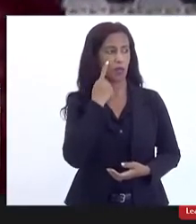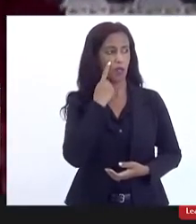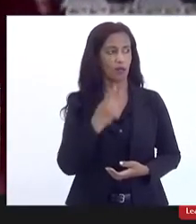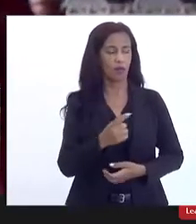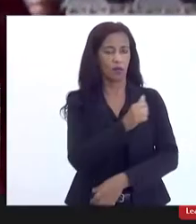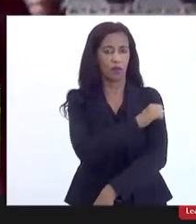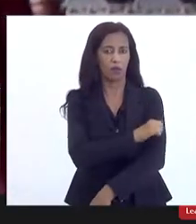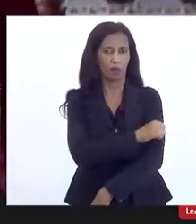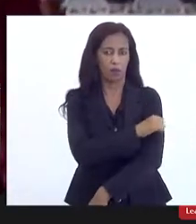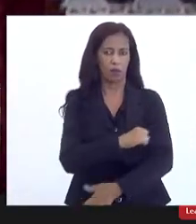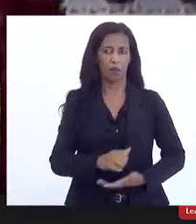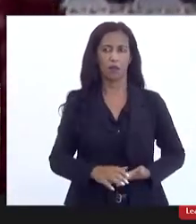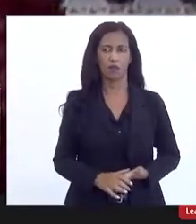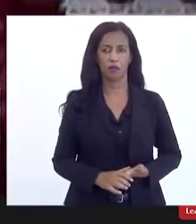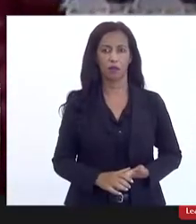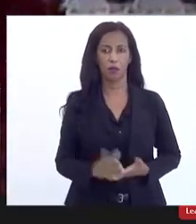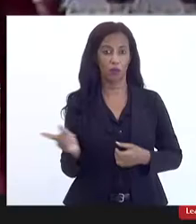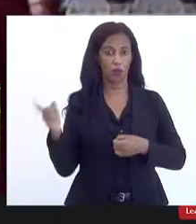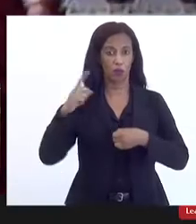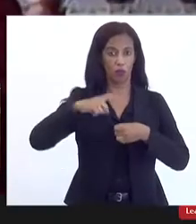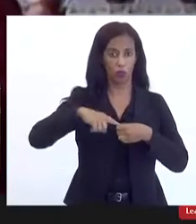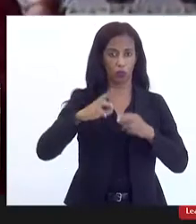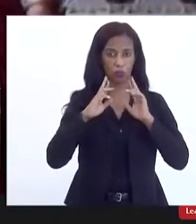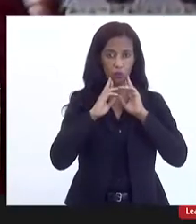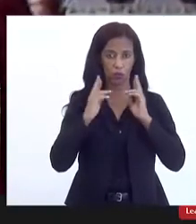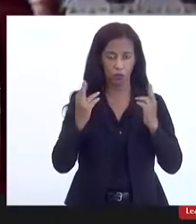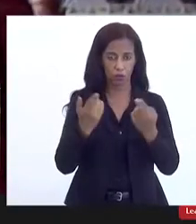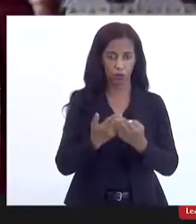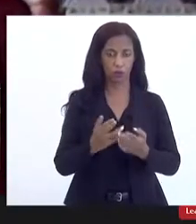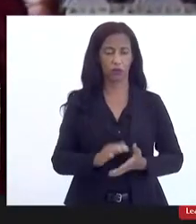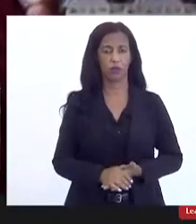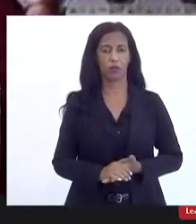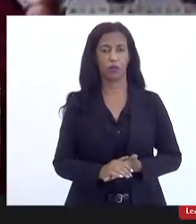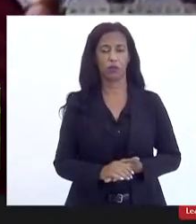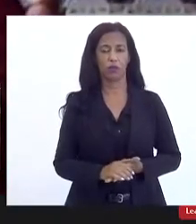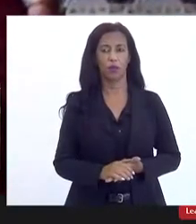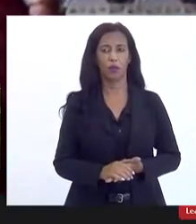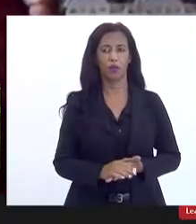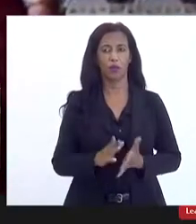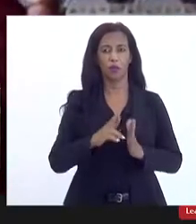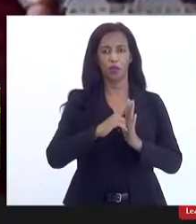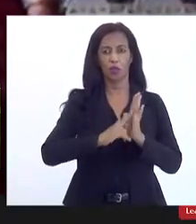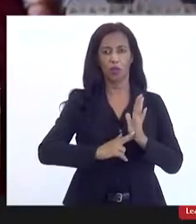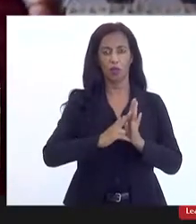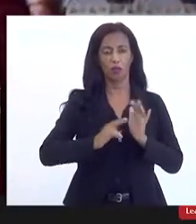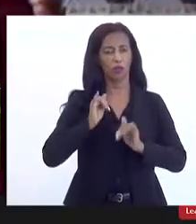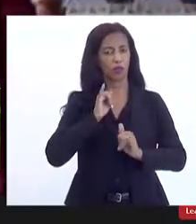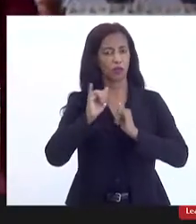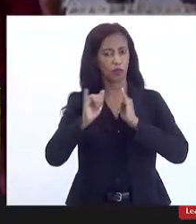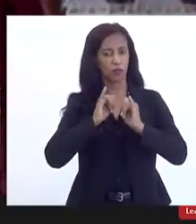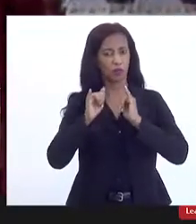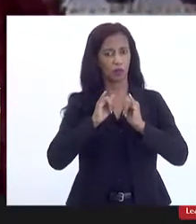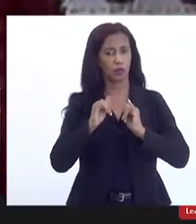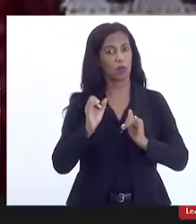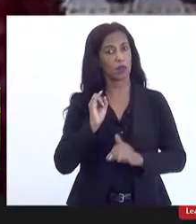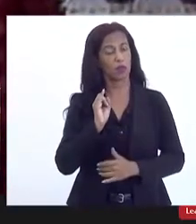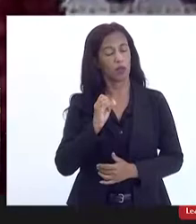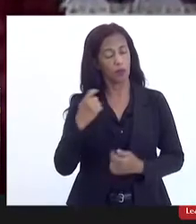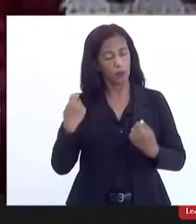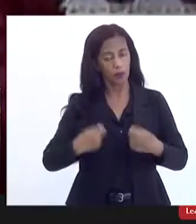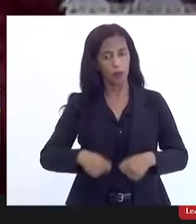deputada enfermeira Regiane retornou para a audiência para os requerimentos de informação que a gente porventura